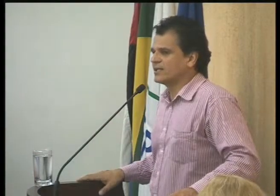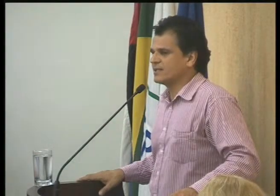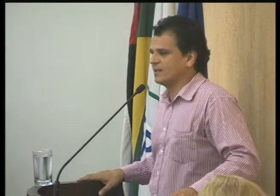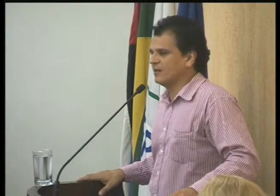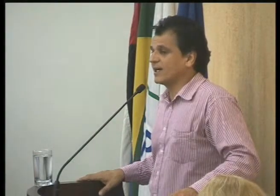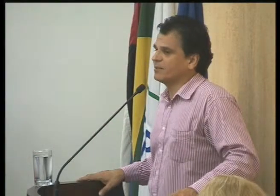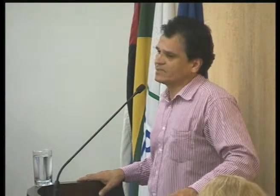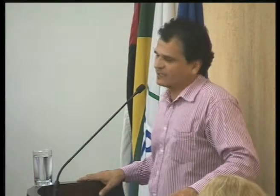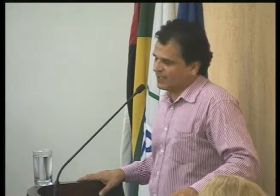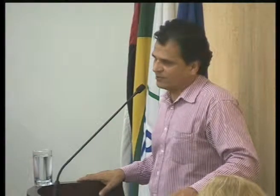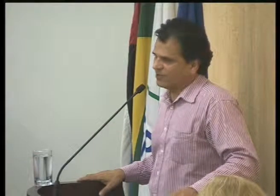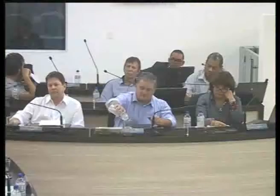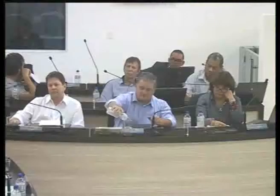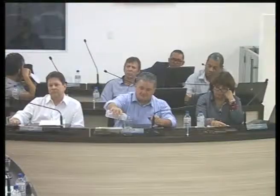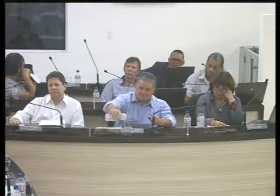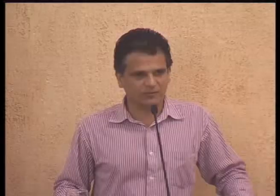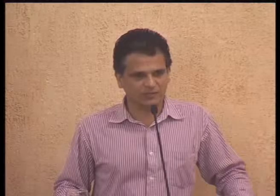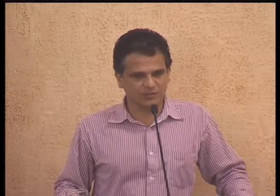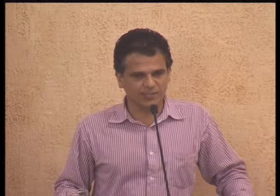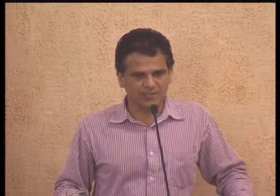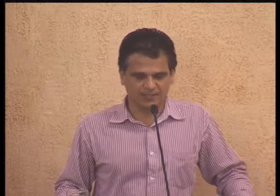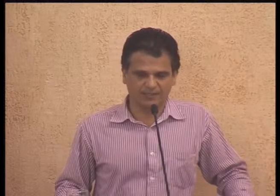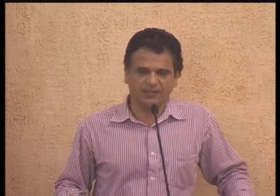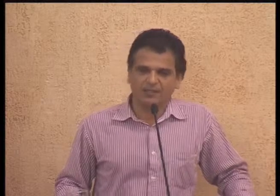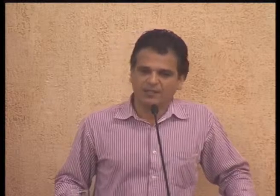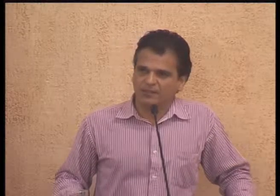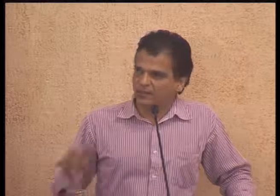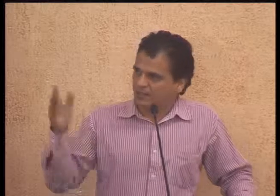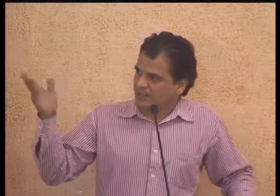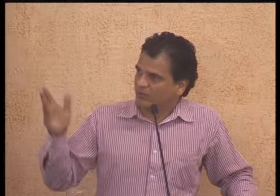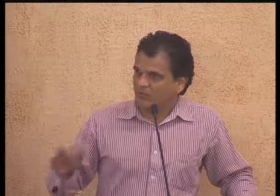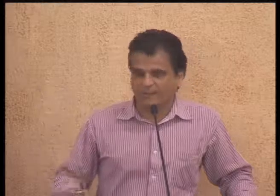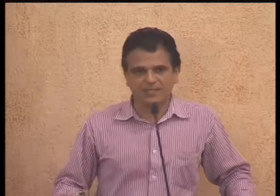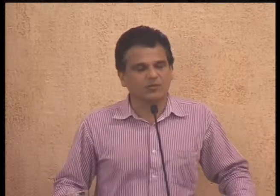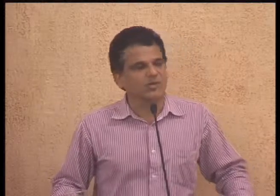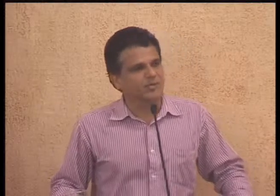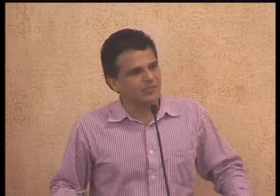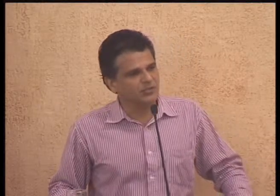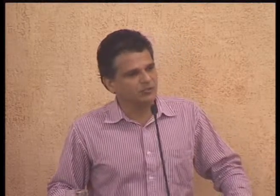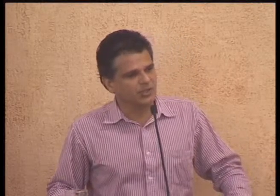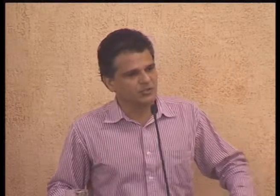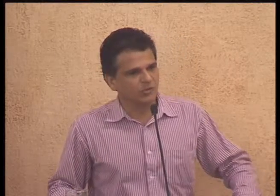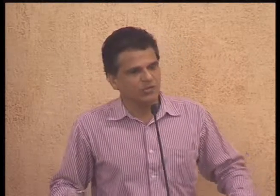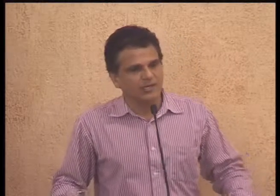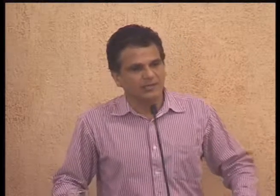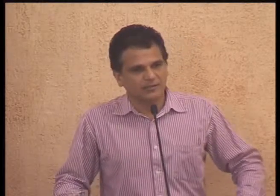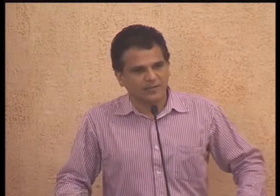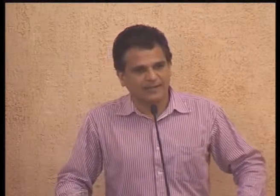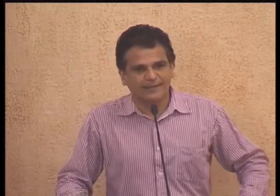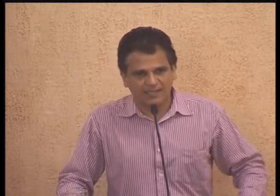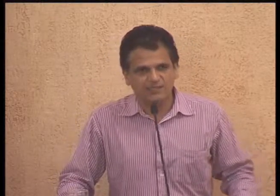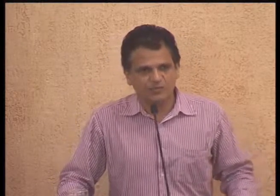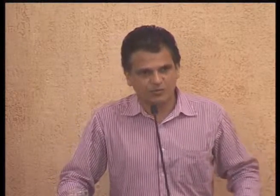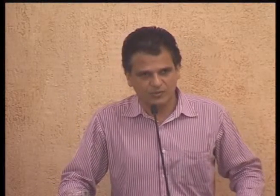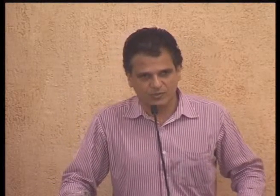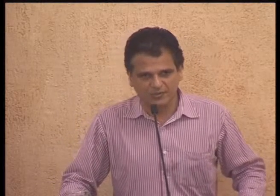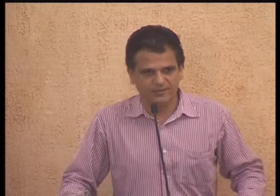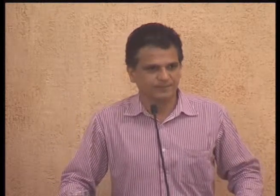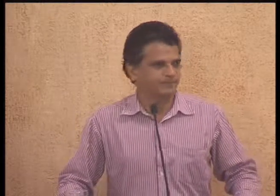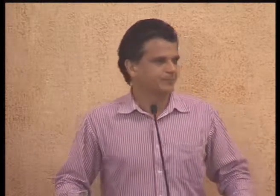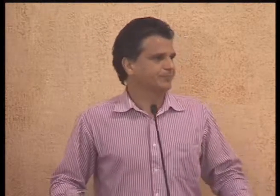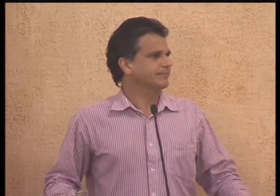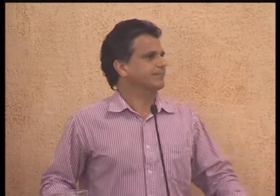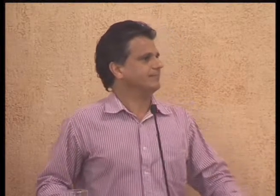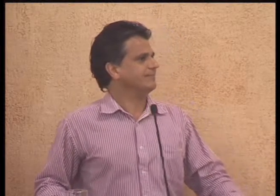Santa Casa, esteve junto, para que a gente pudesse sanar qualquer dúvida com relação à capacidade de Limeira de ter